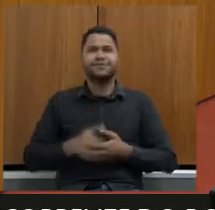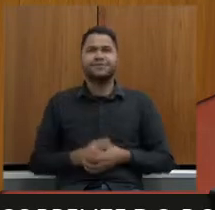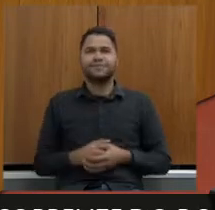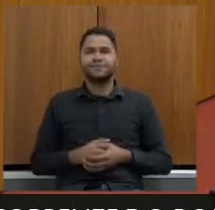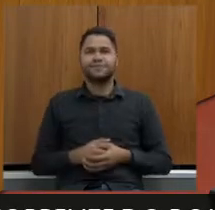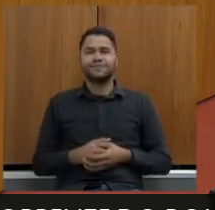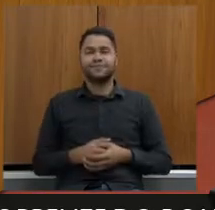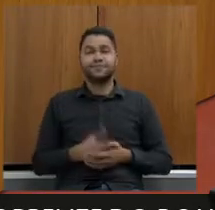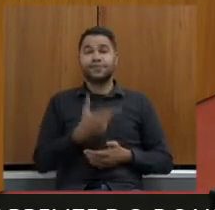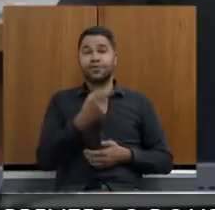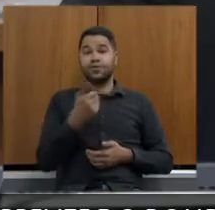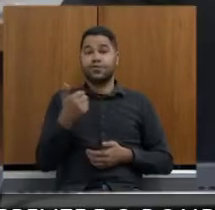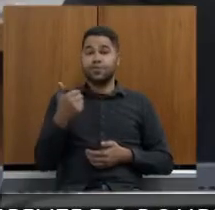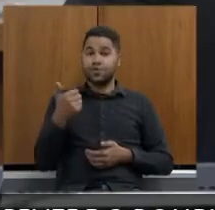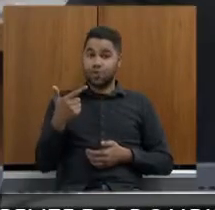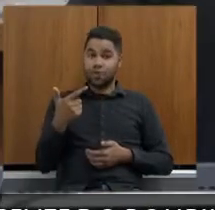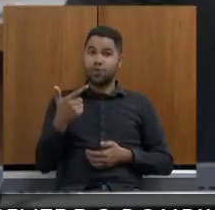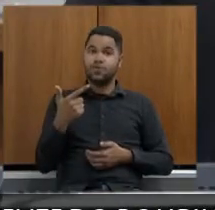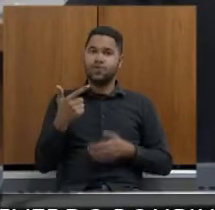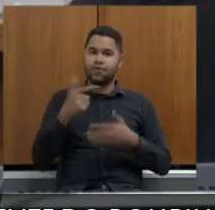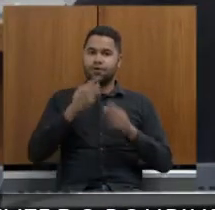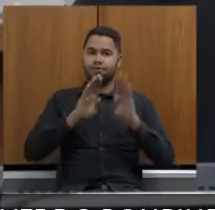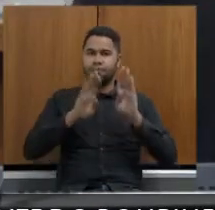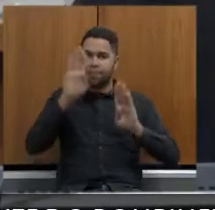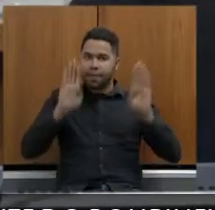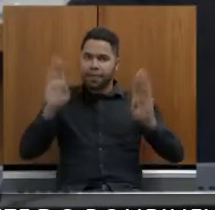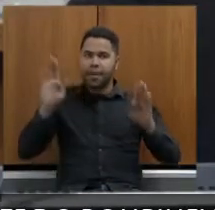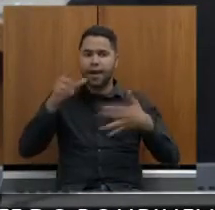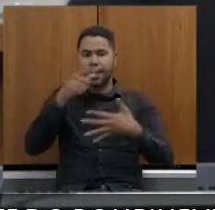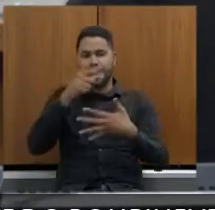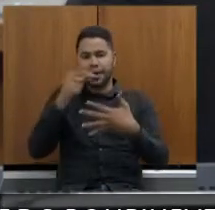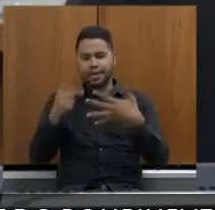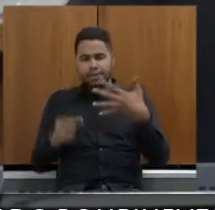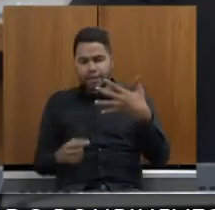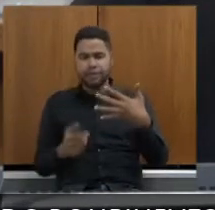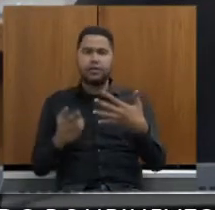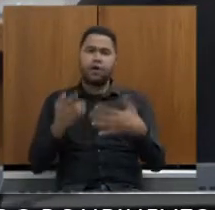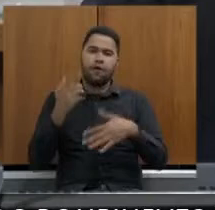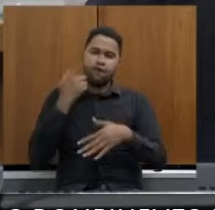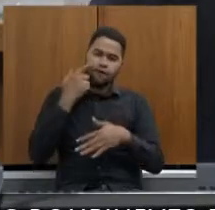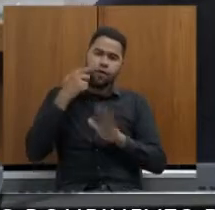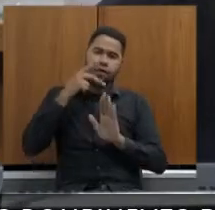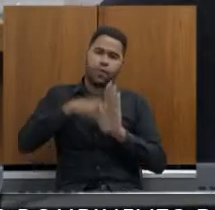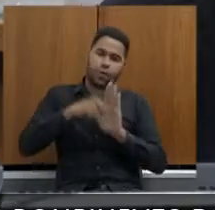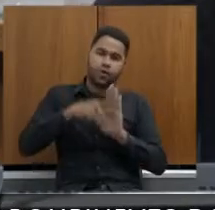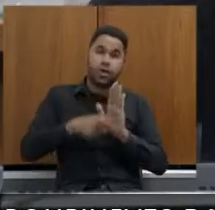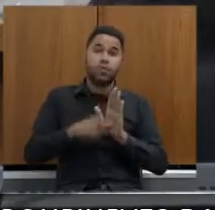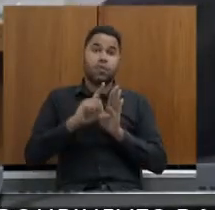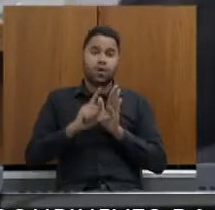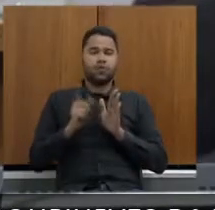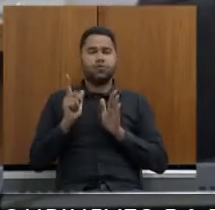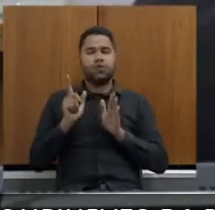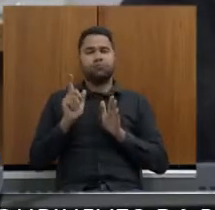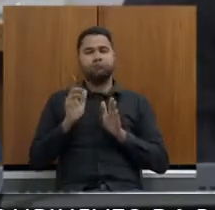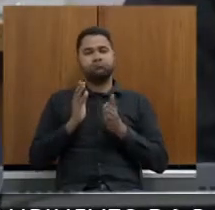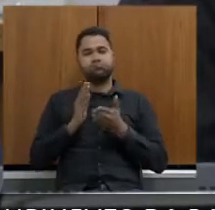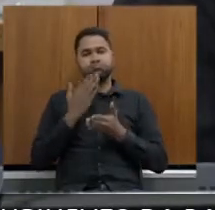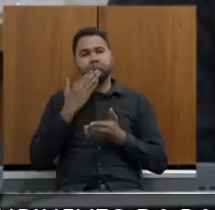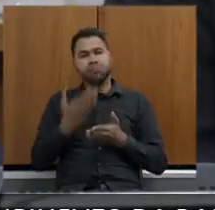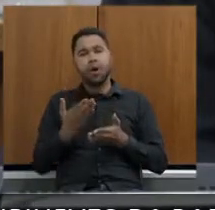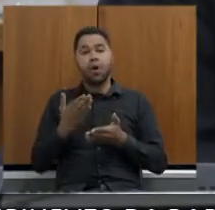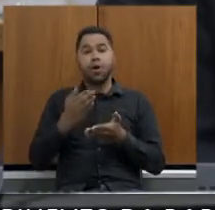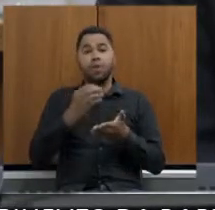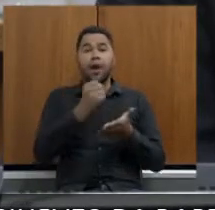Então 2012 foi feita uma listação o projeto então foi executado antes disso e aí a listação é feita para a